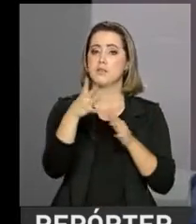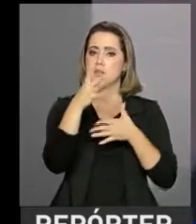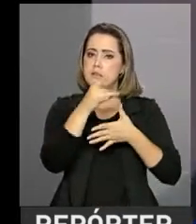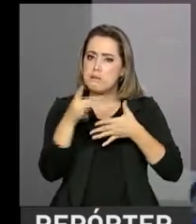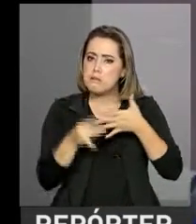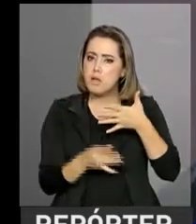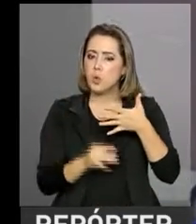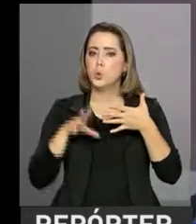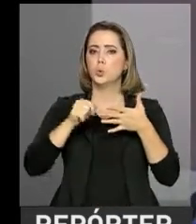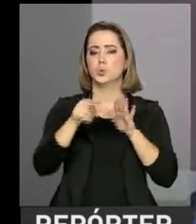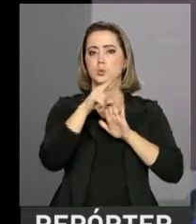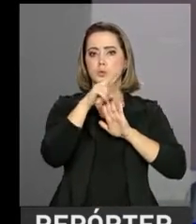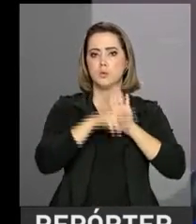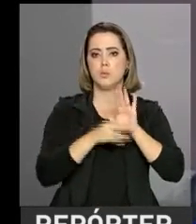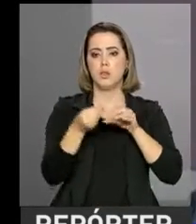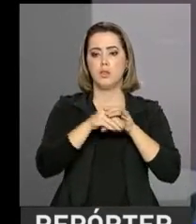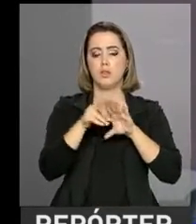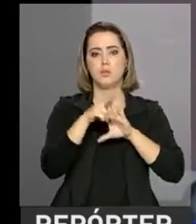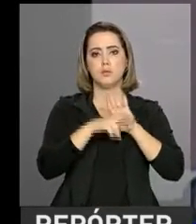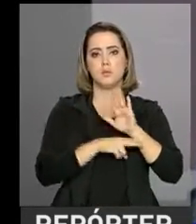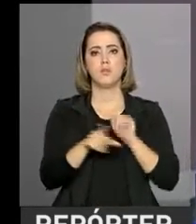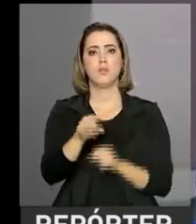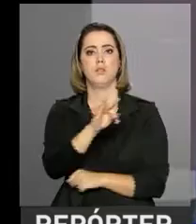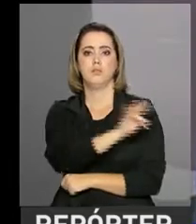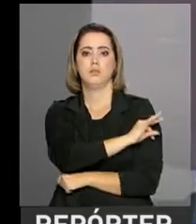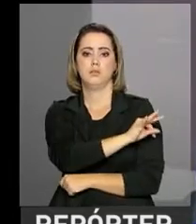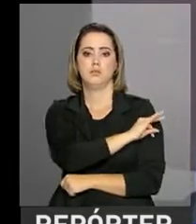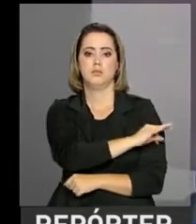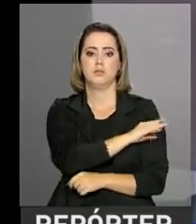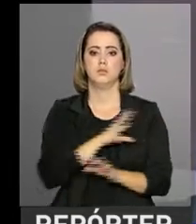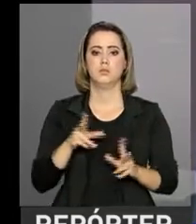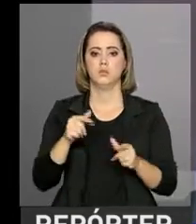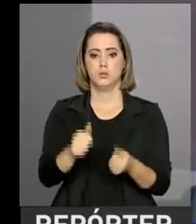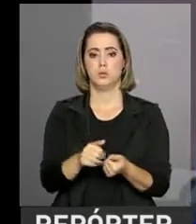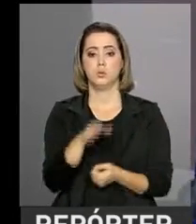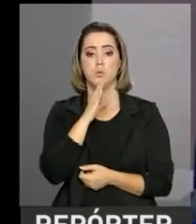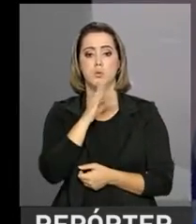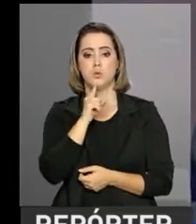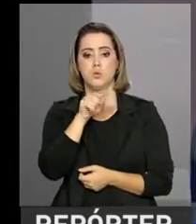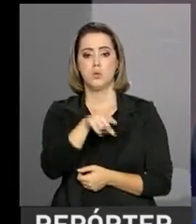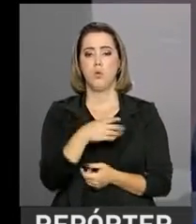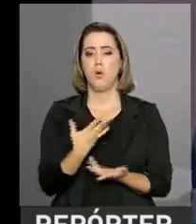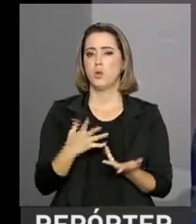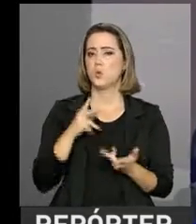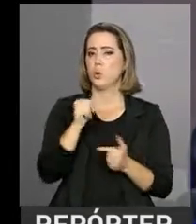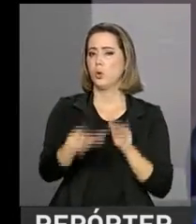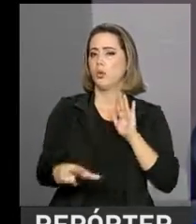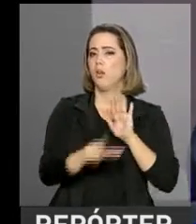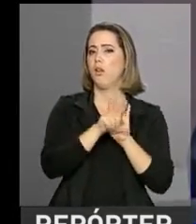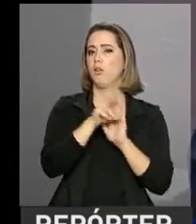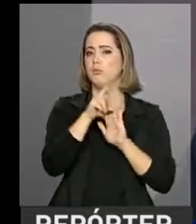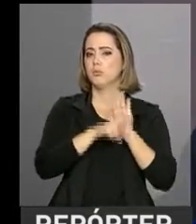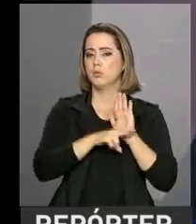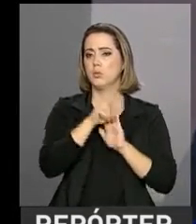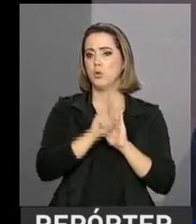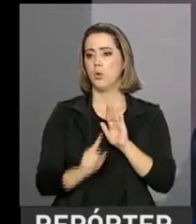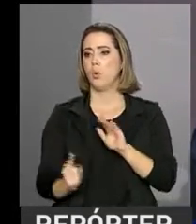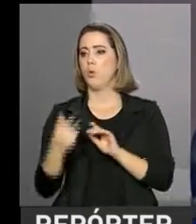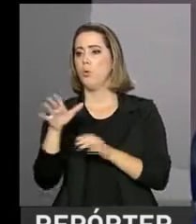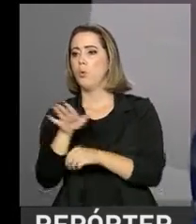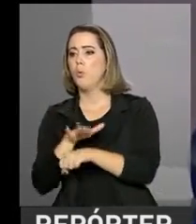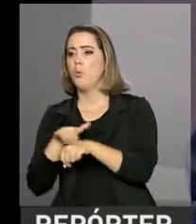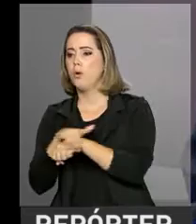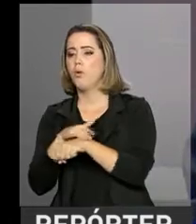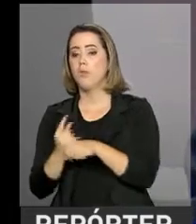critérios que devem ser feitas. Que com técnicos, com todo mundo que conheça os regulamentos, conhece separar uma conversa